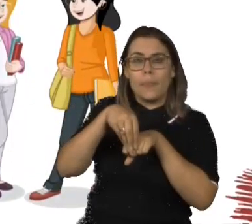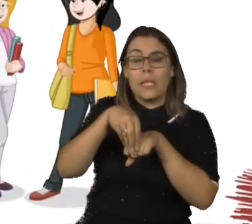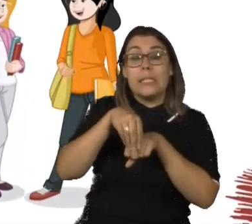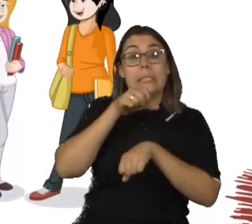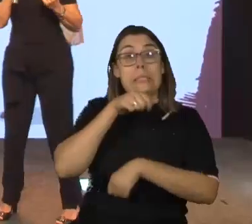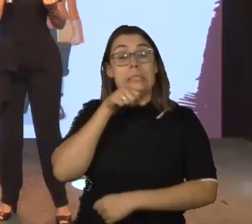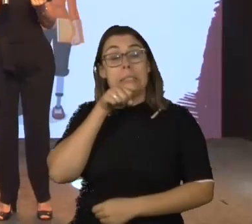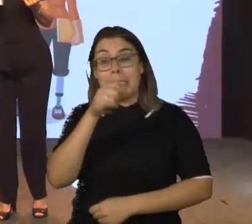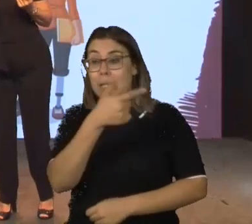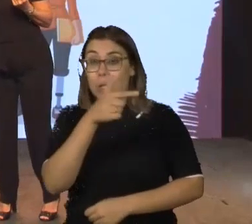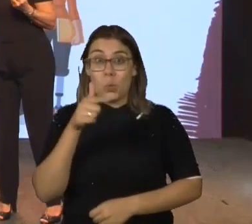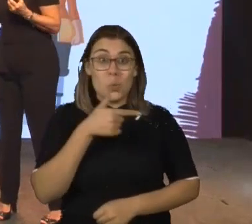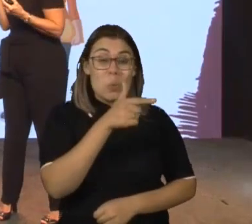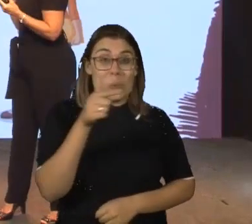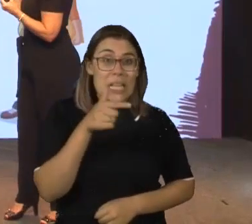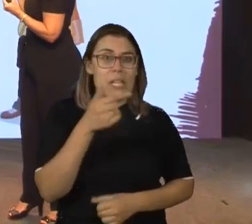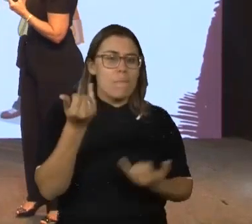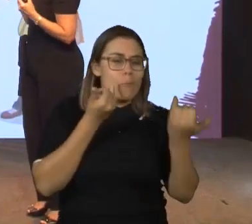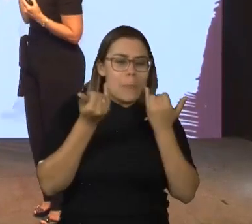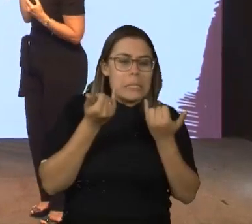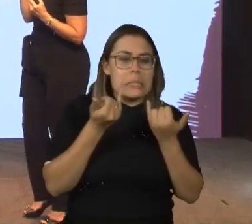o comportamento de risco.